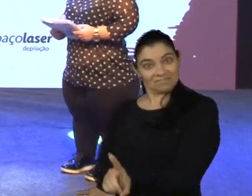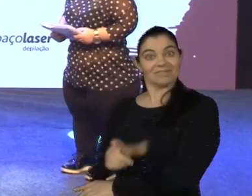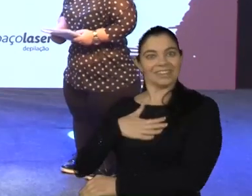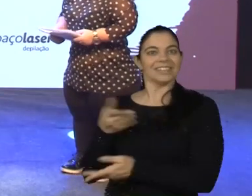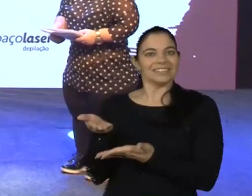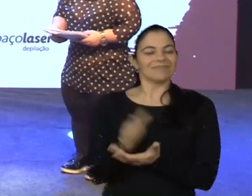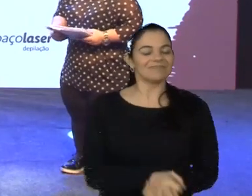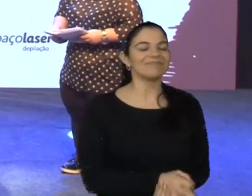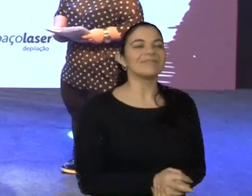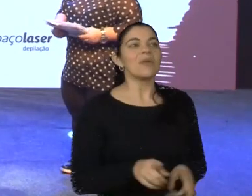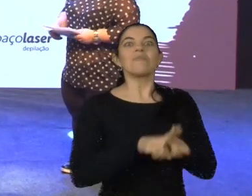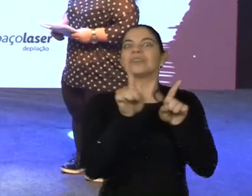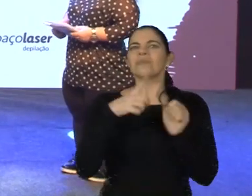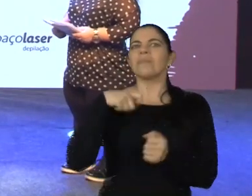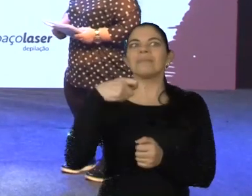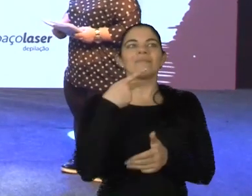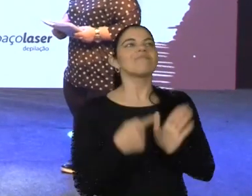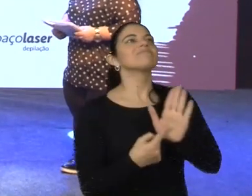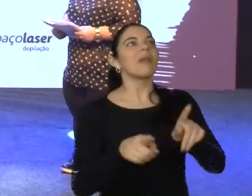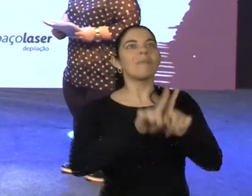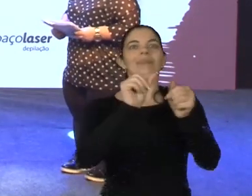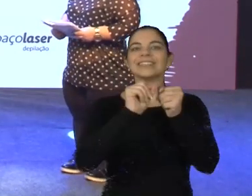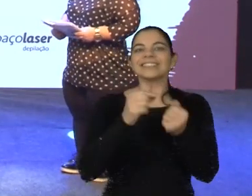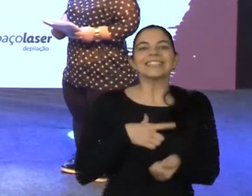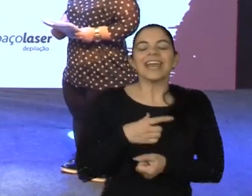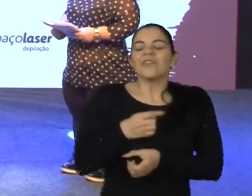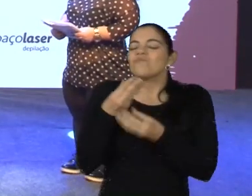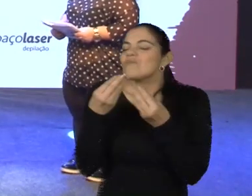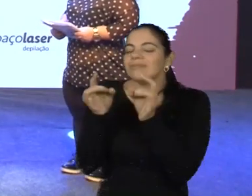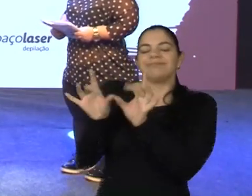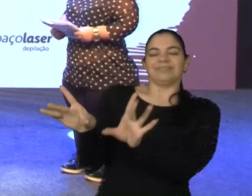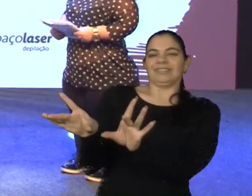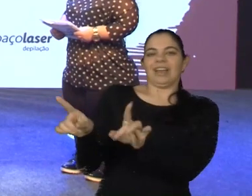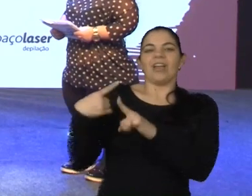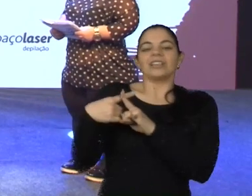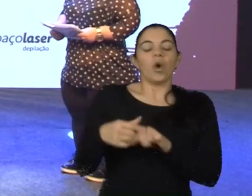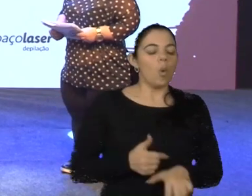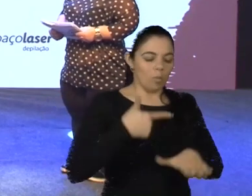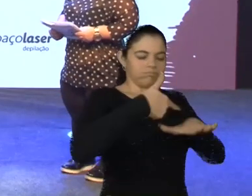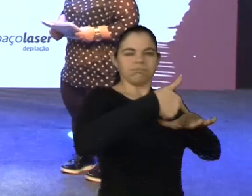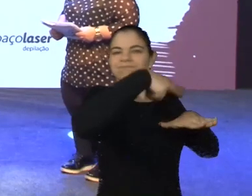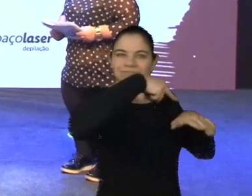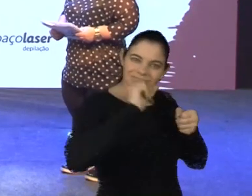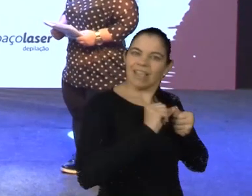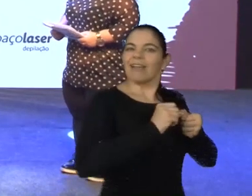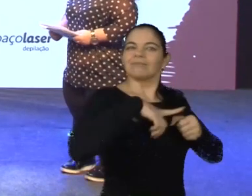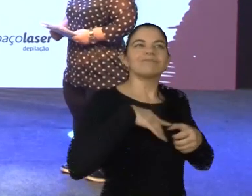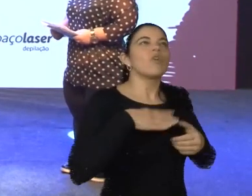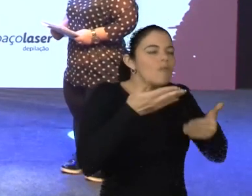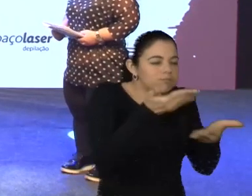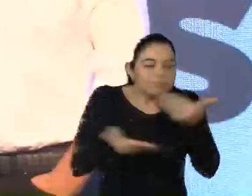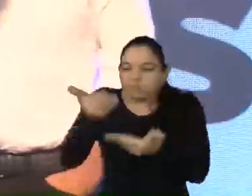gostarem, porque, para mim, ele é o ser humano mais especial que existe. E, por isso, a Espaço Laser tem esse envolvimento tão grande com todo esse